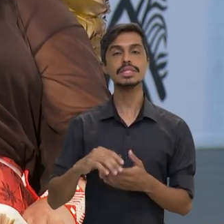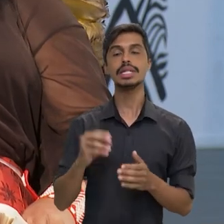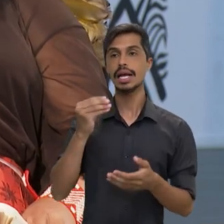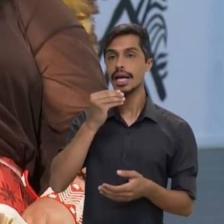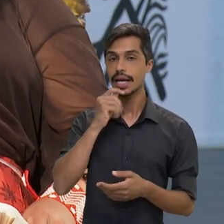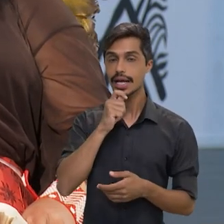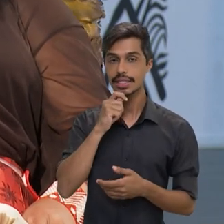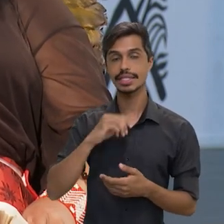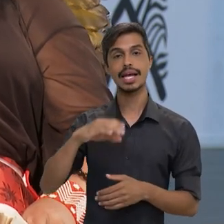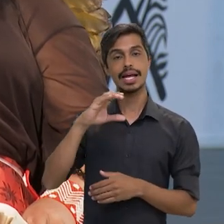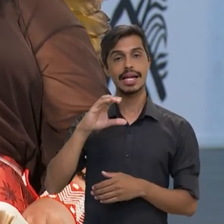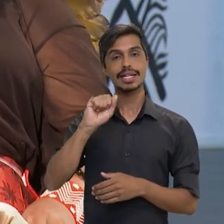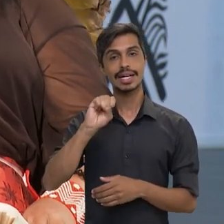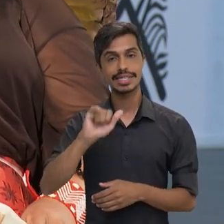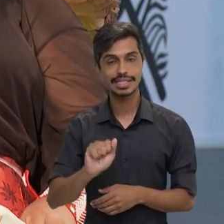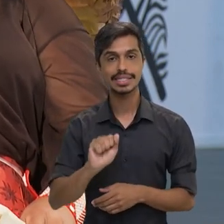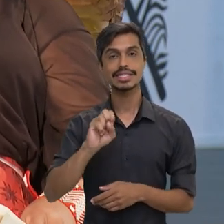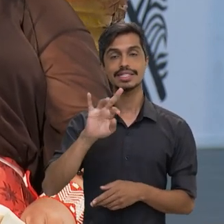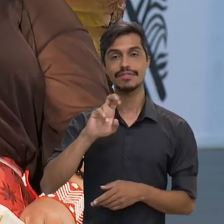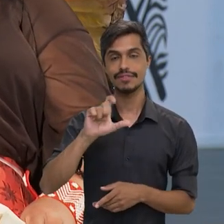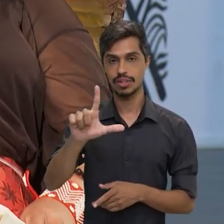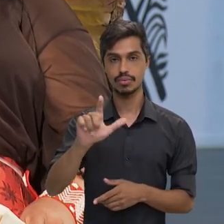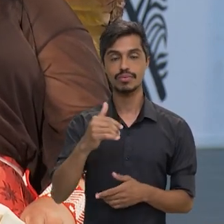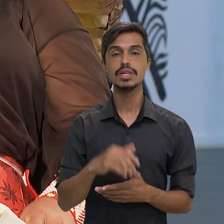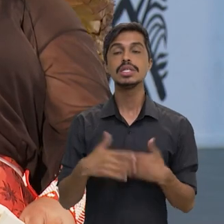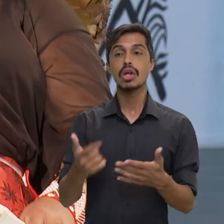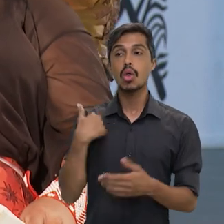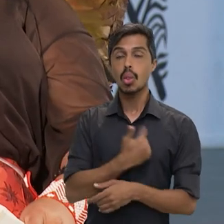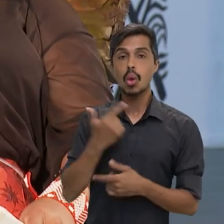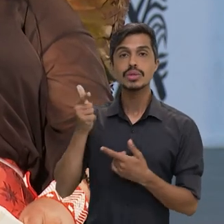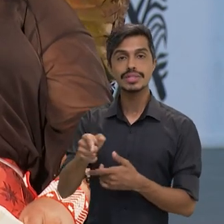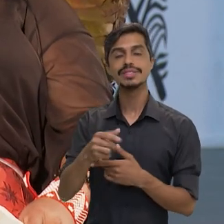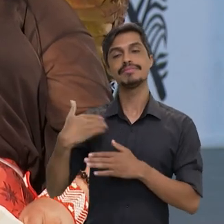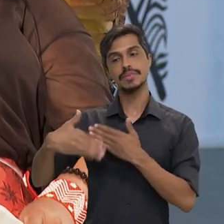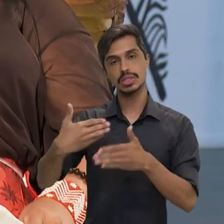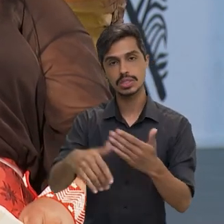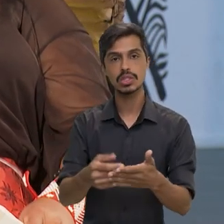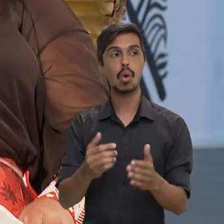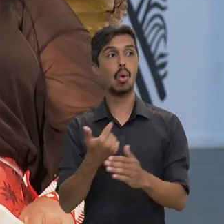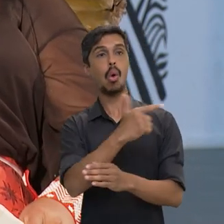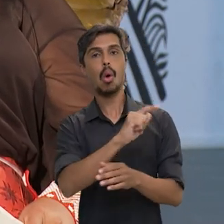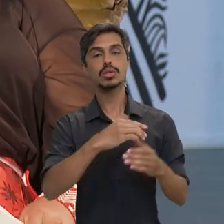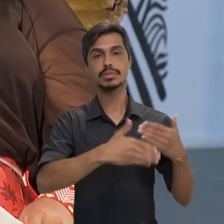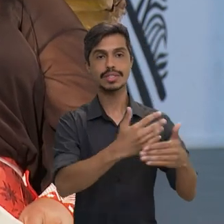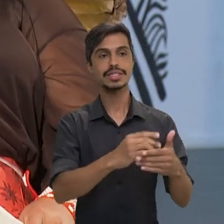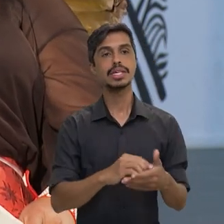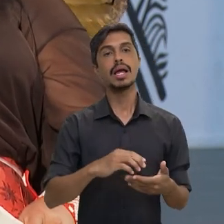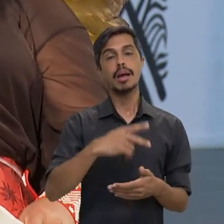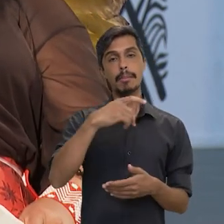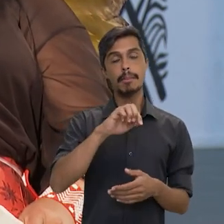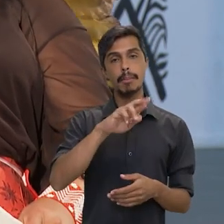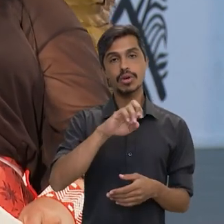seja assinado ainda esse ano, né? Assim como estamos atualizando outros processos que estão na etapa da portaria